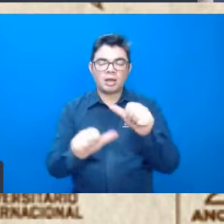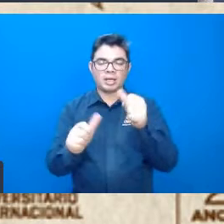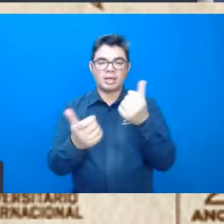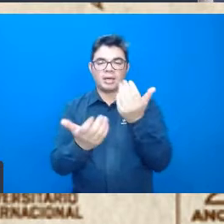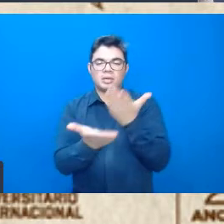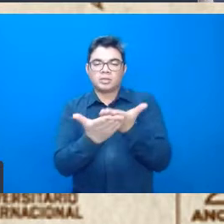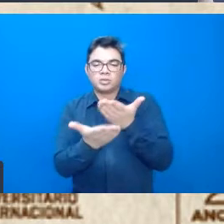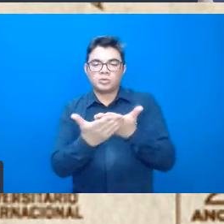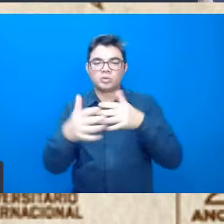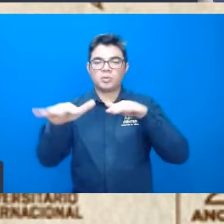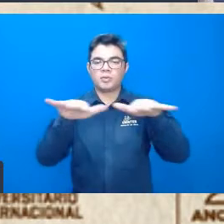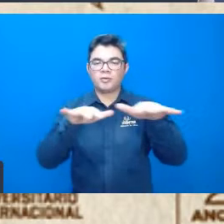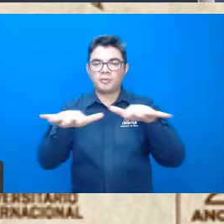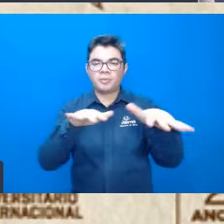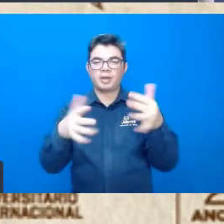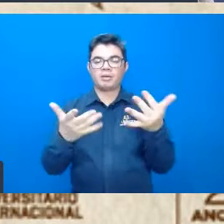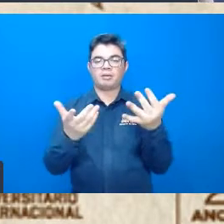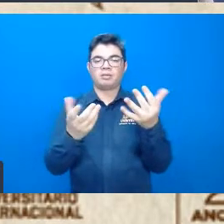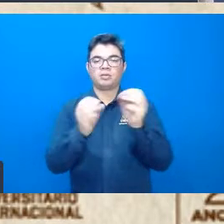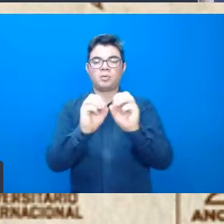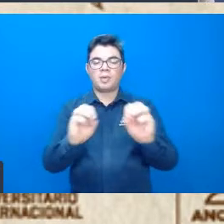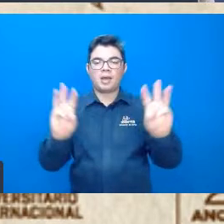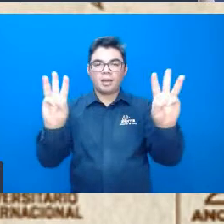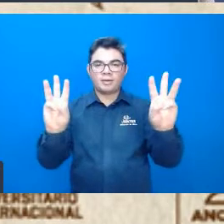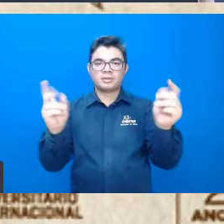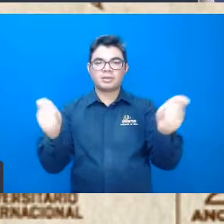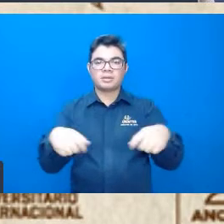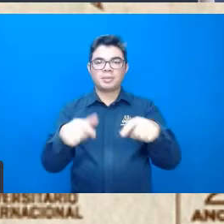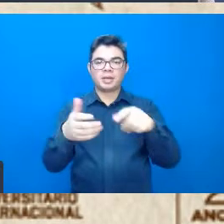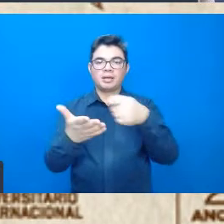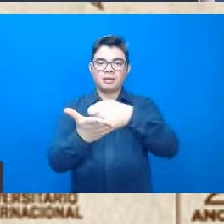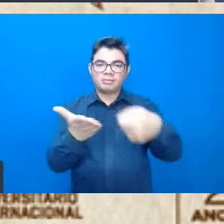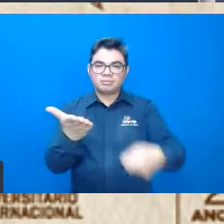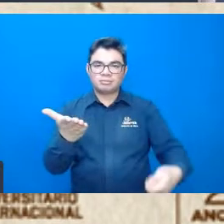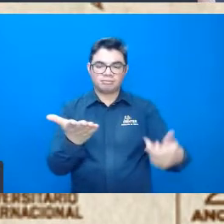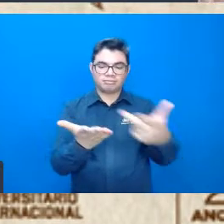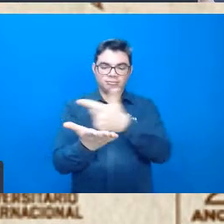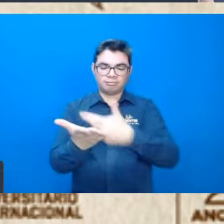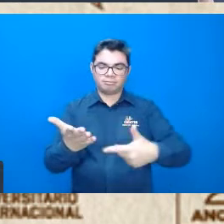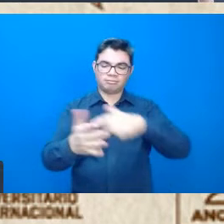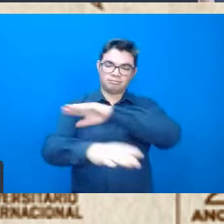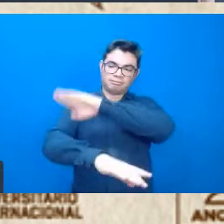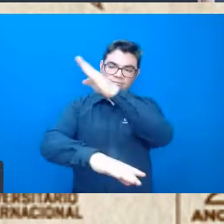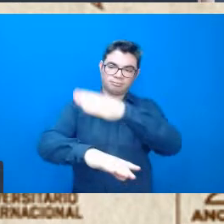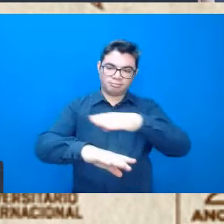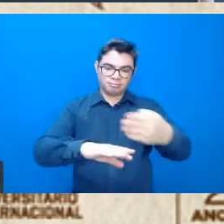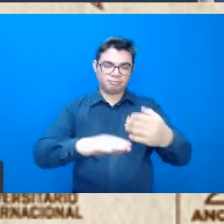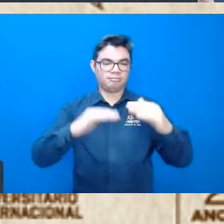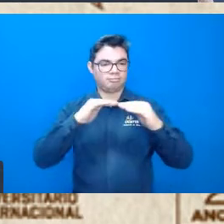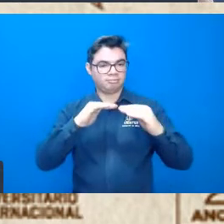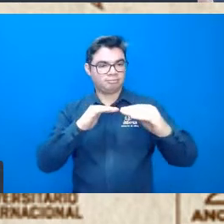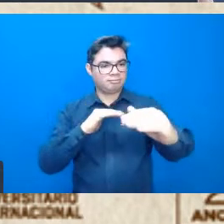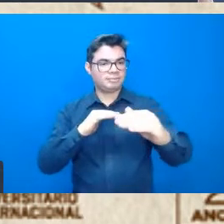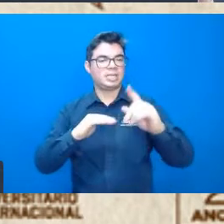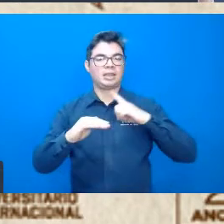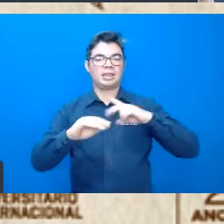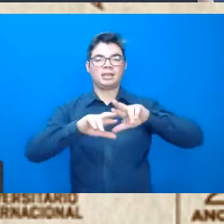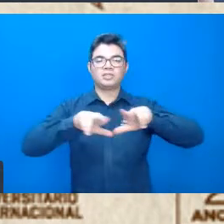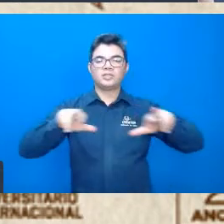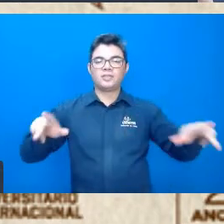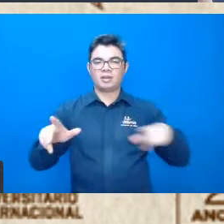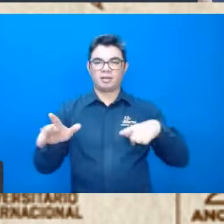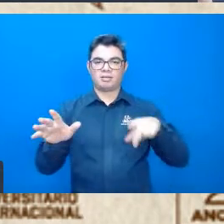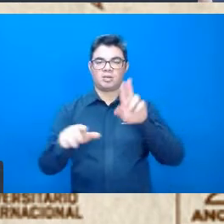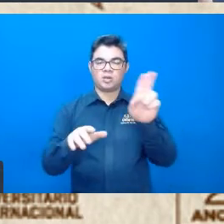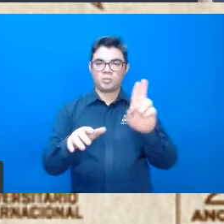processos de movimento de massa, a cartografia geomorfológica, a geomorfometria, a pedometria,